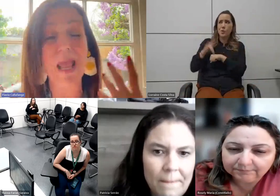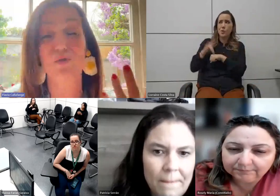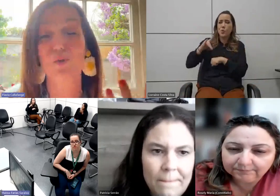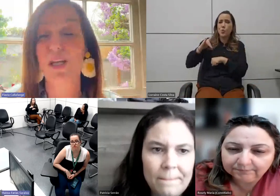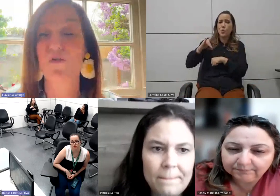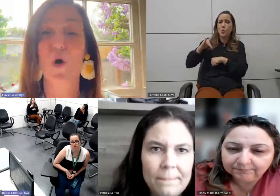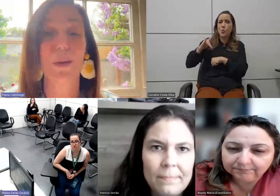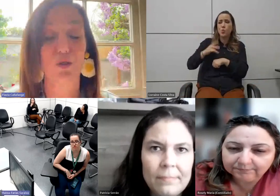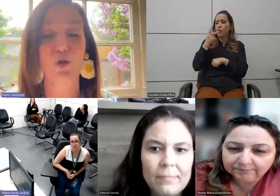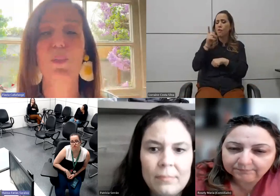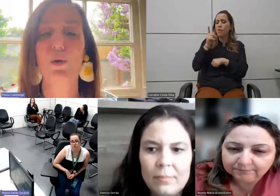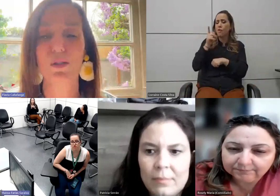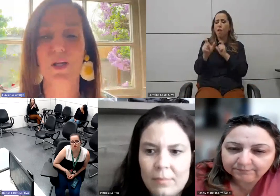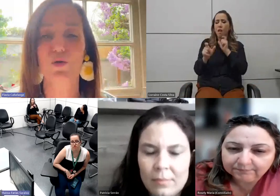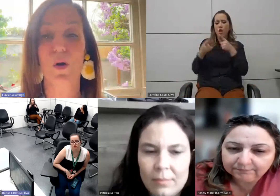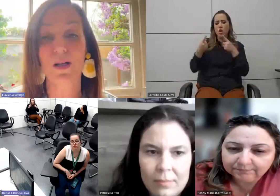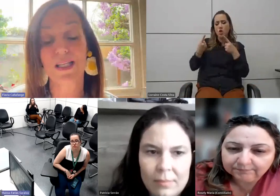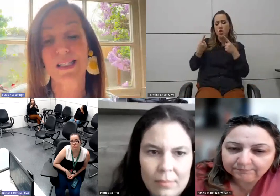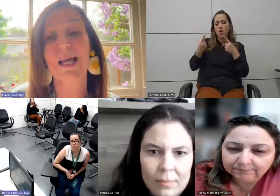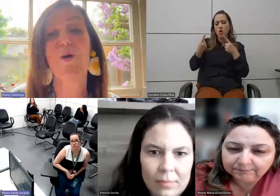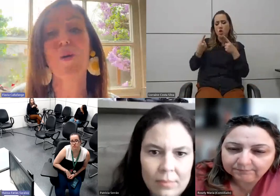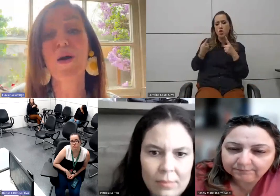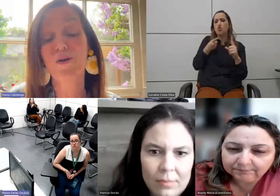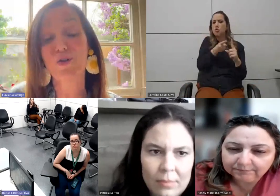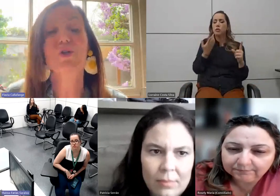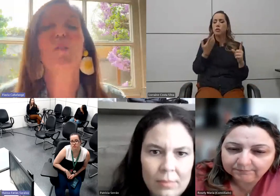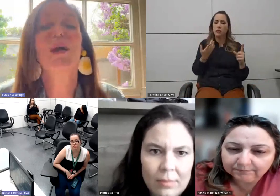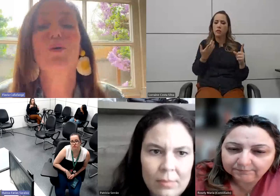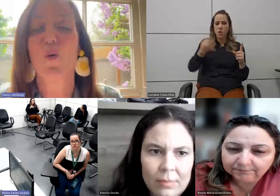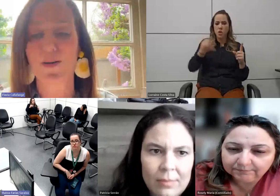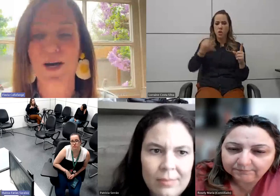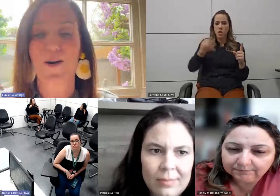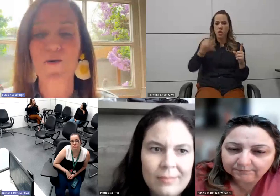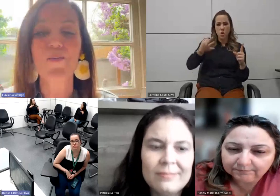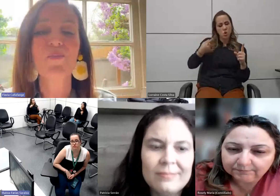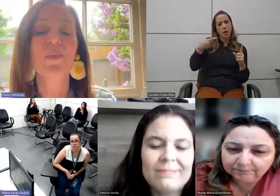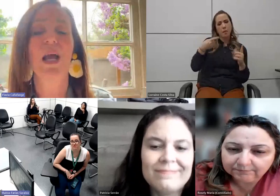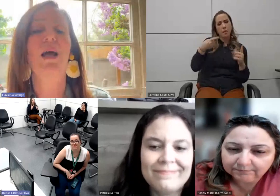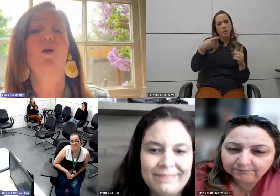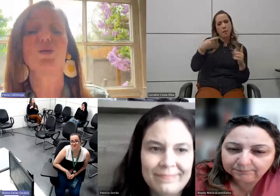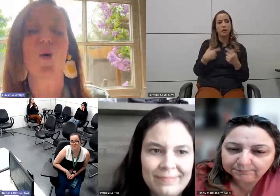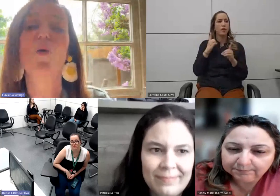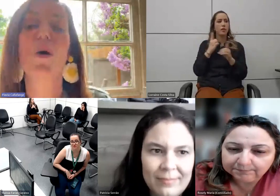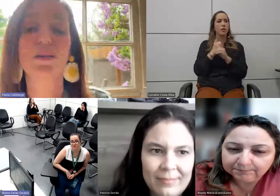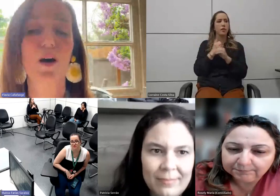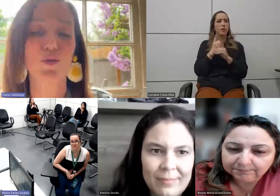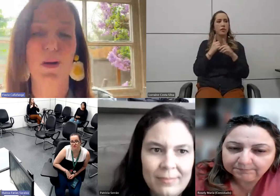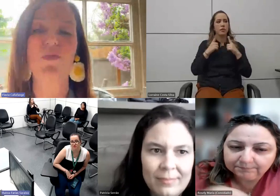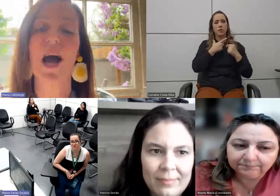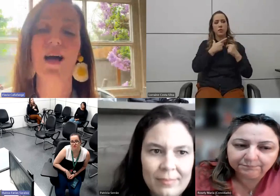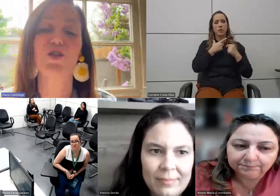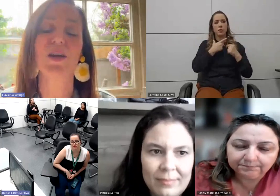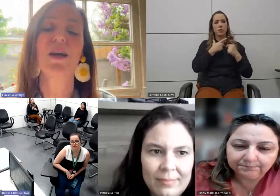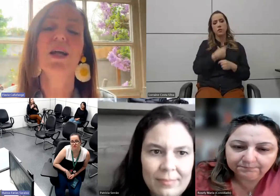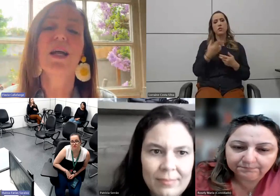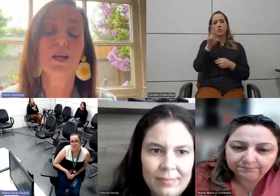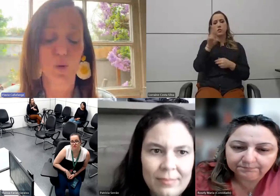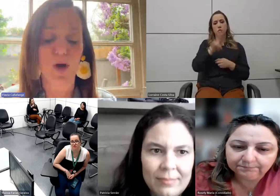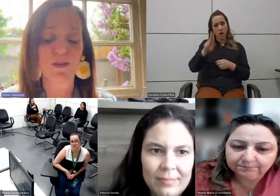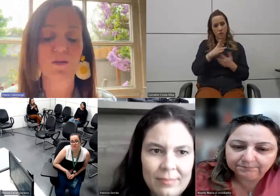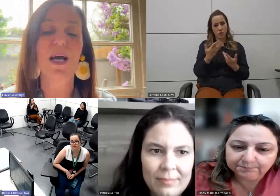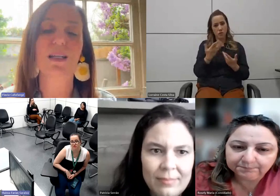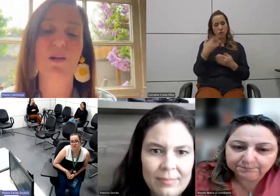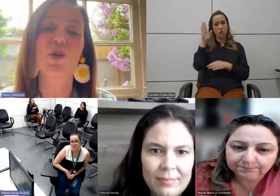julgamentos e informações para mim, aí eu descobri o cordão, ela usou o cordão numa viagem